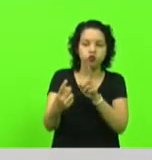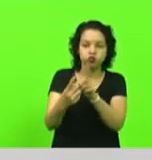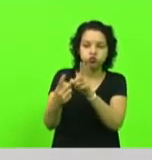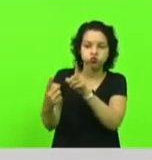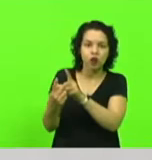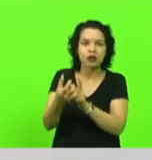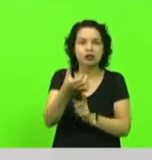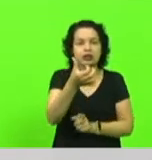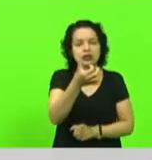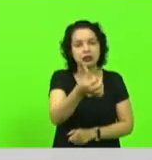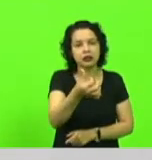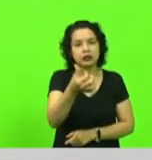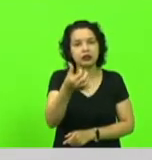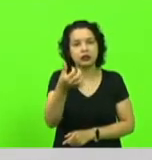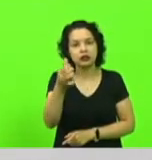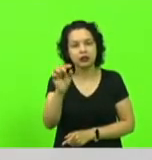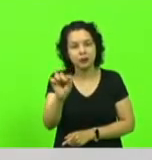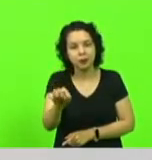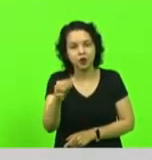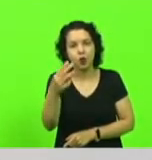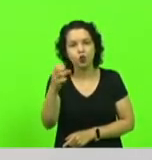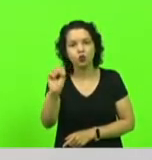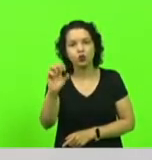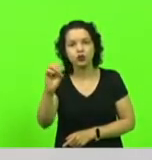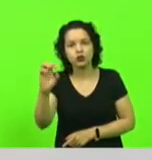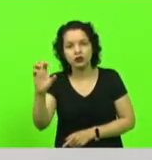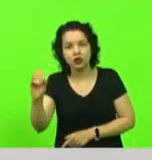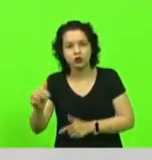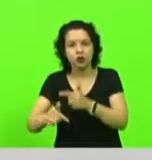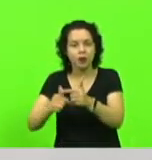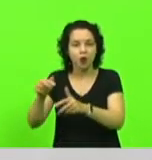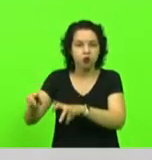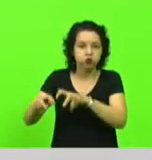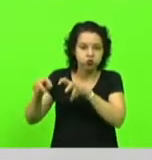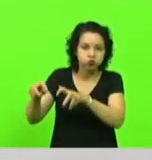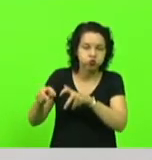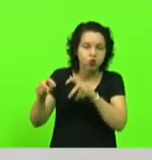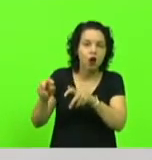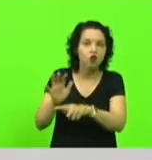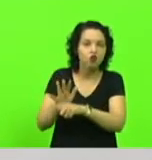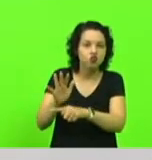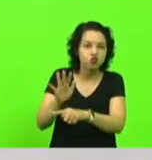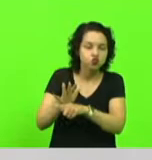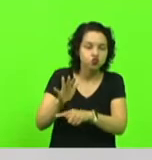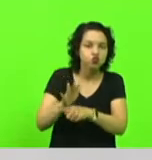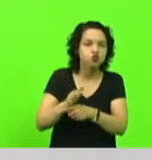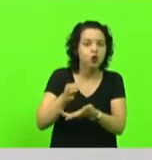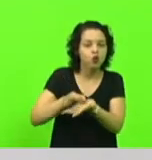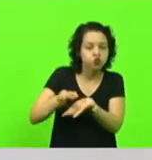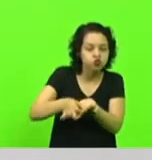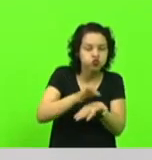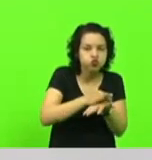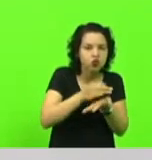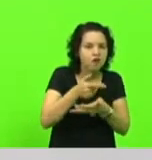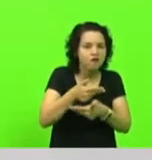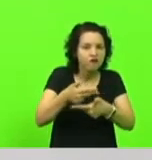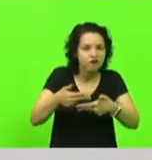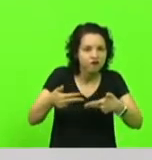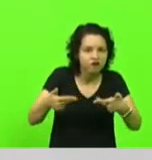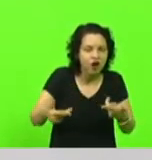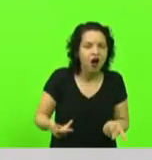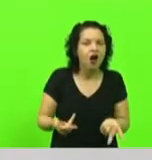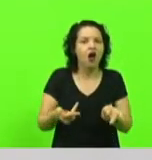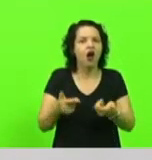produtores beneficiados, programas que levam calcário, semente de milho, crito de forrageira, kit solo saudável